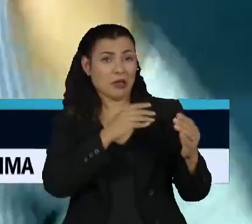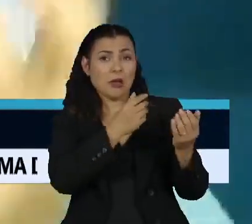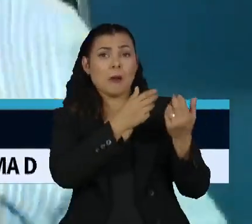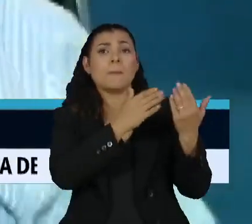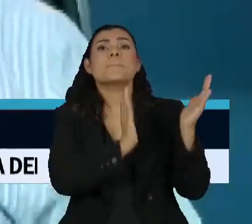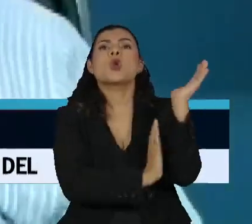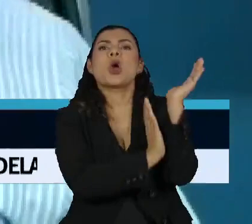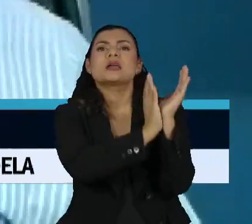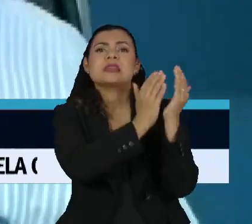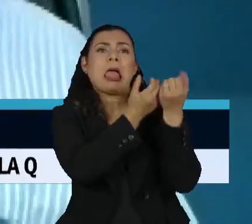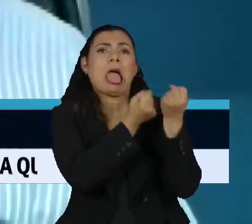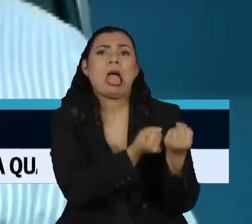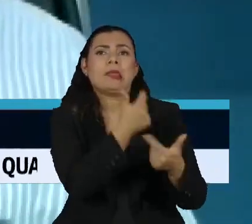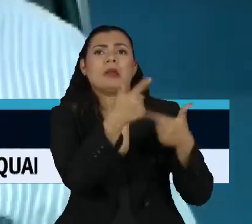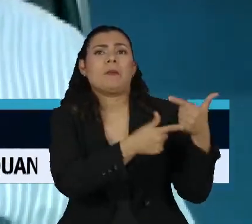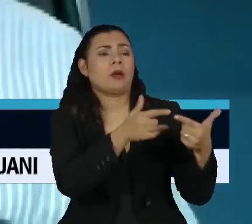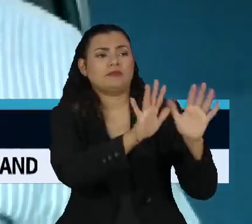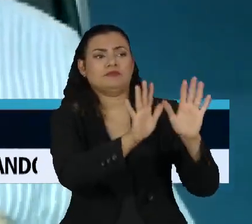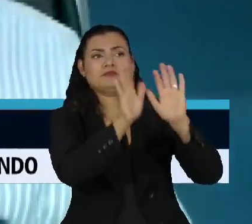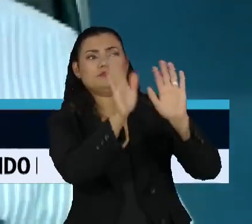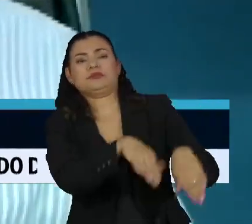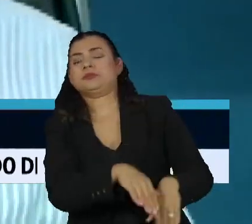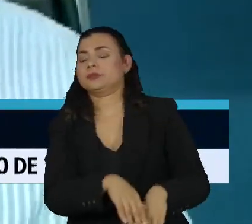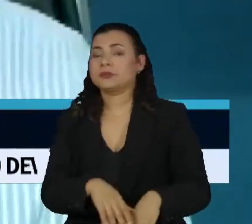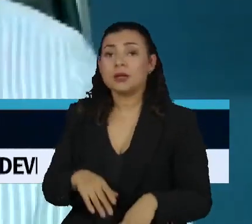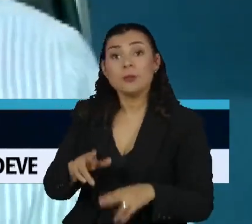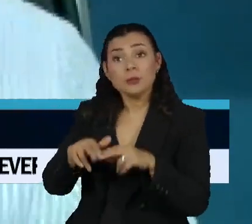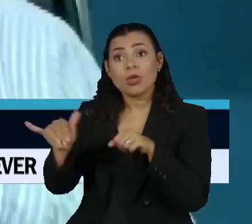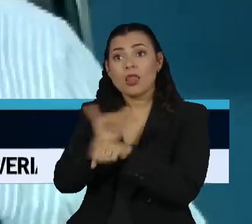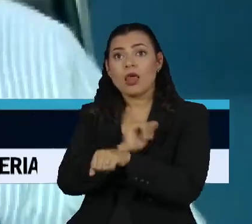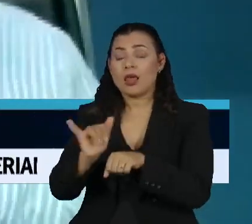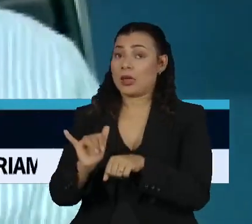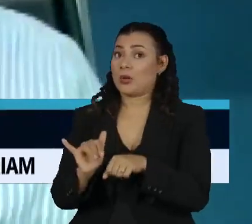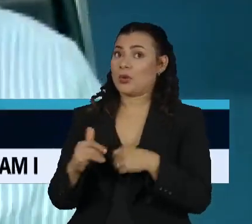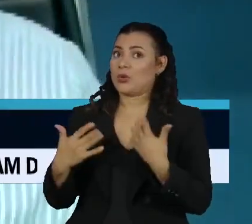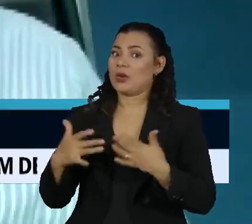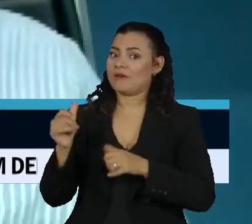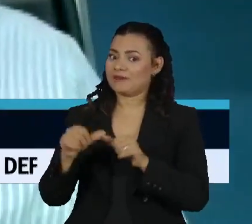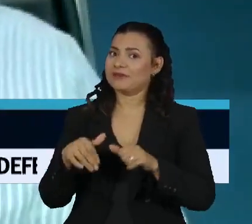parece um ambiente corporativo tão pesado. Então, alguns ajustes precisam ser feitos para o futuro.